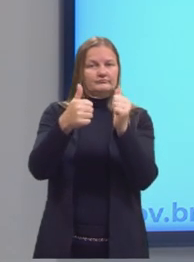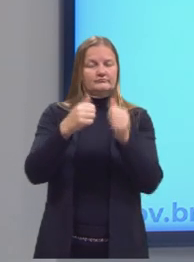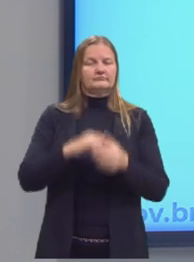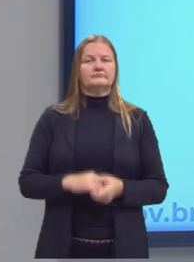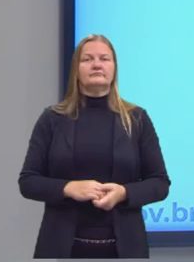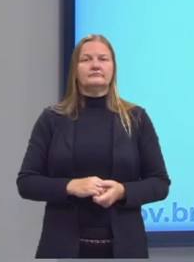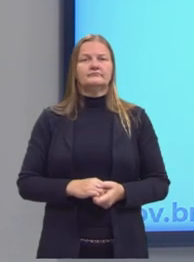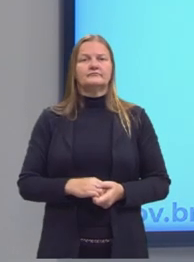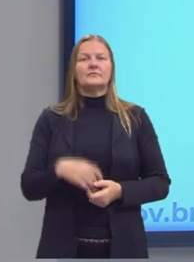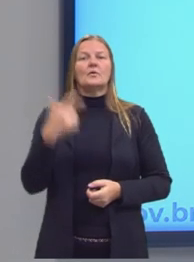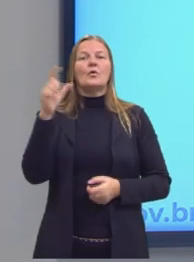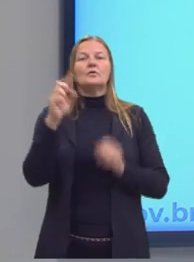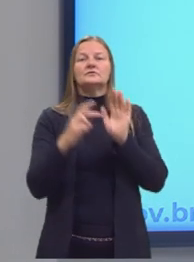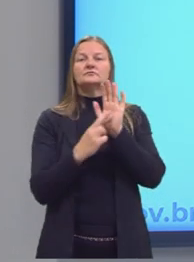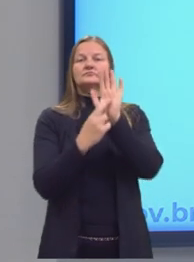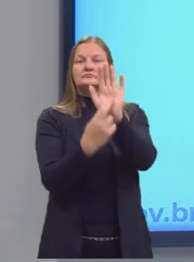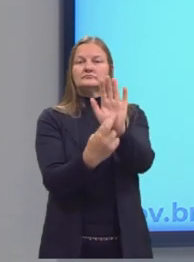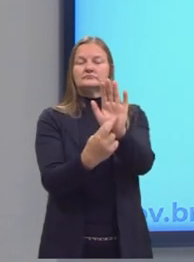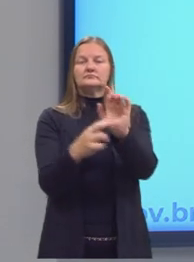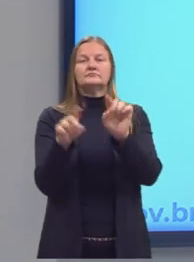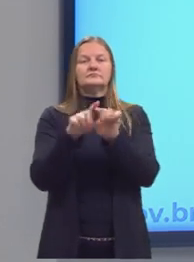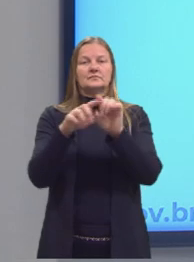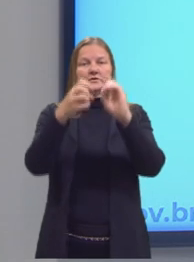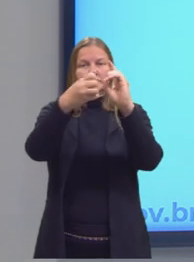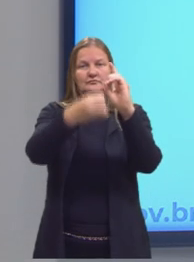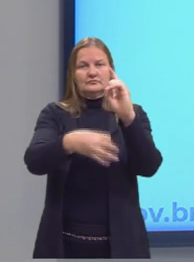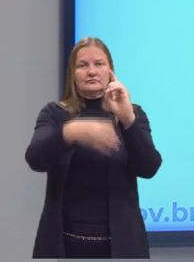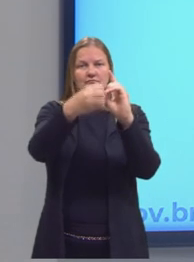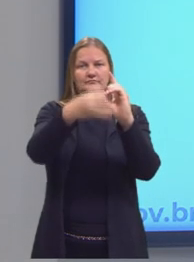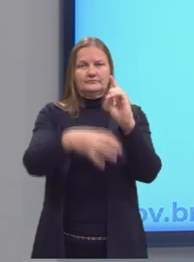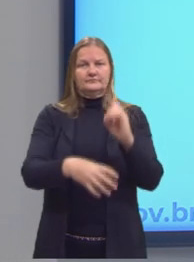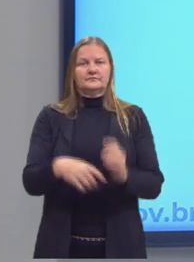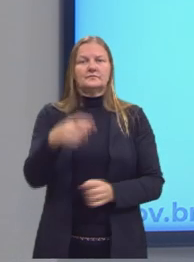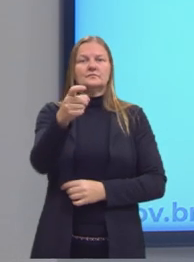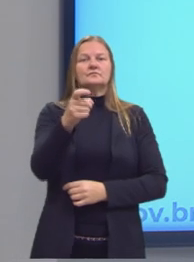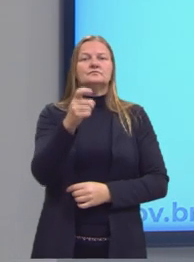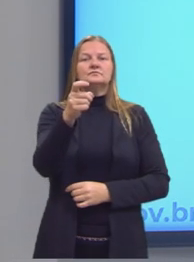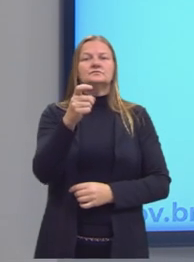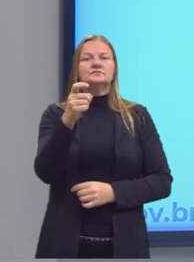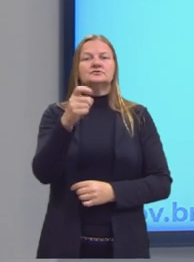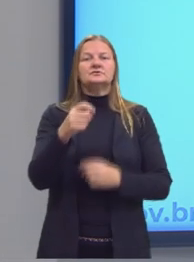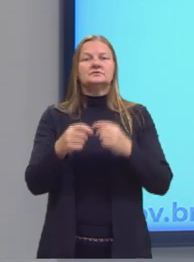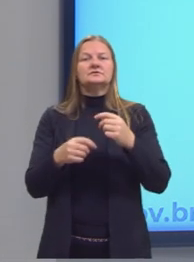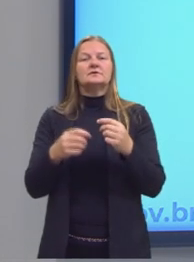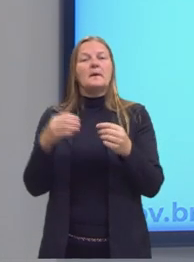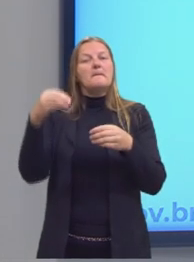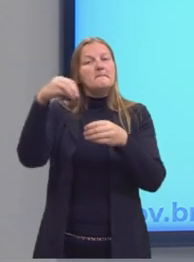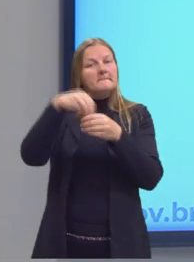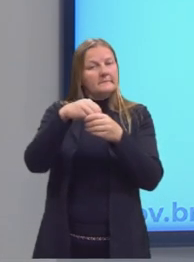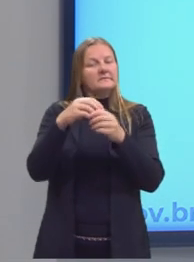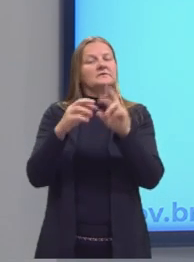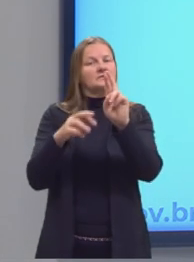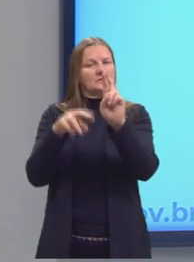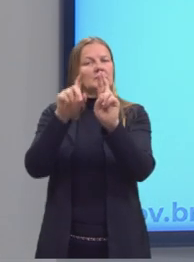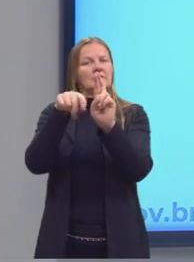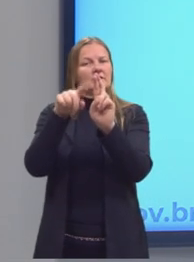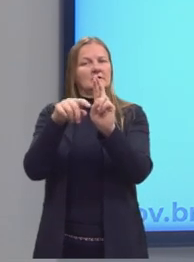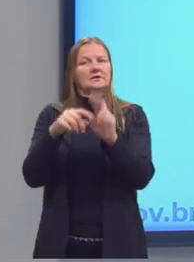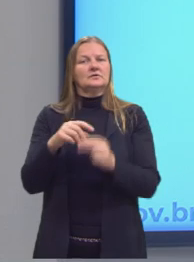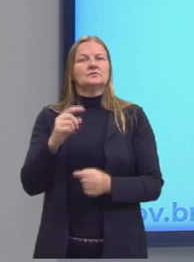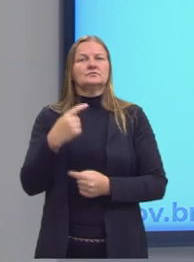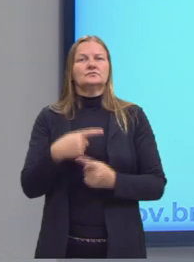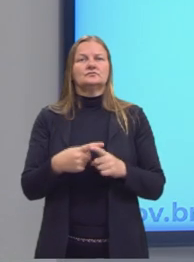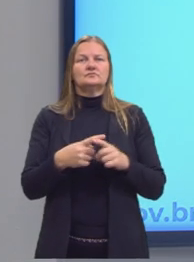Outra representação, através da descrição, o x pertence aos números reais, tal que